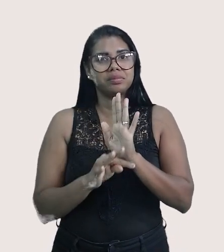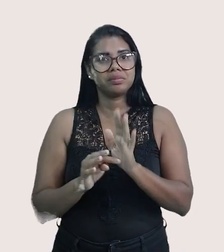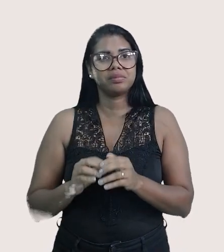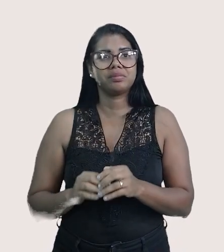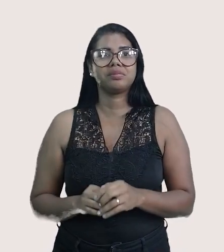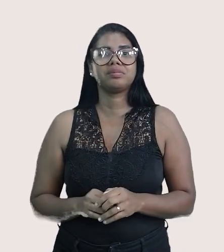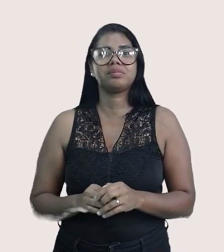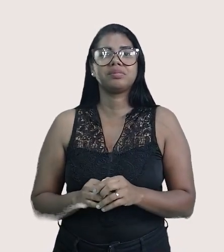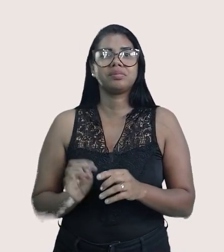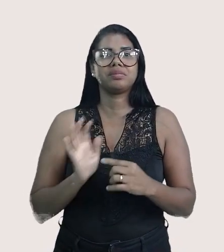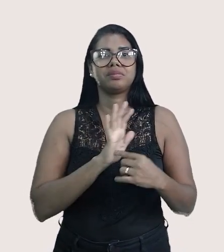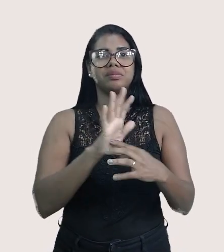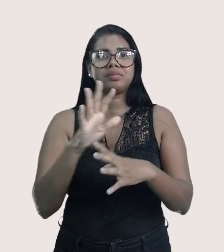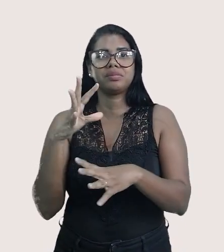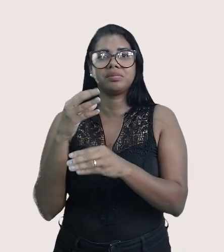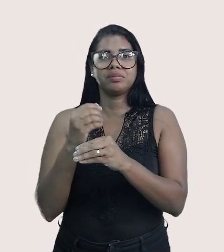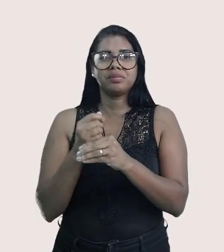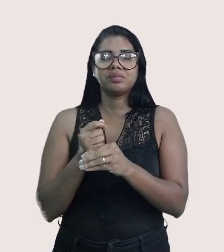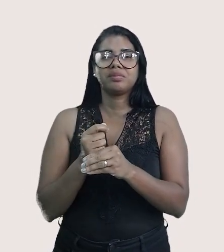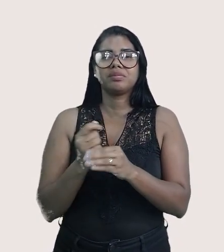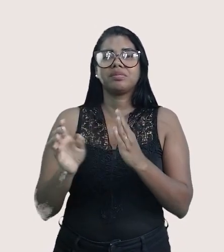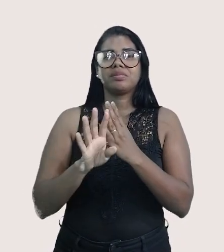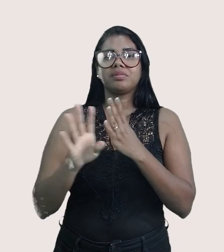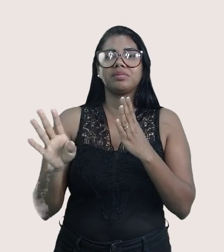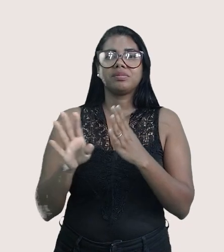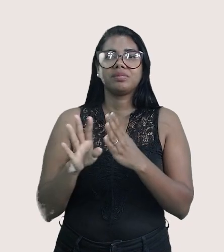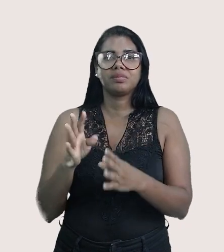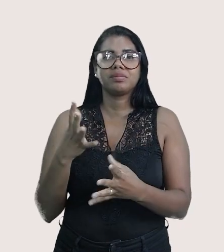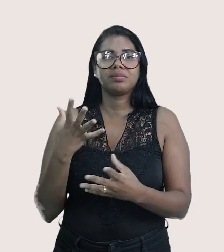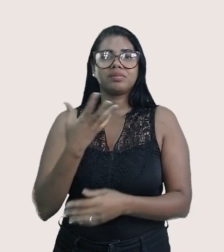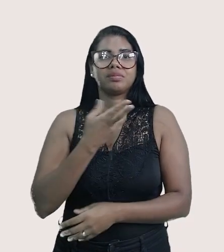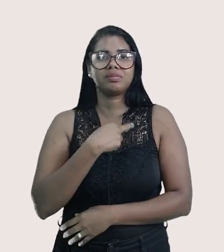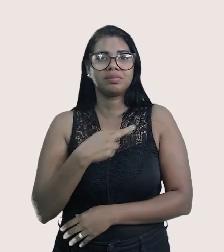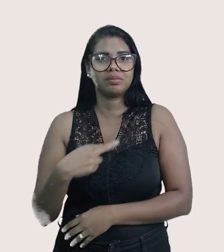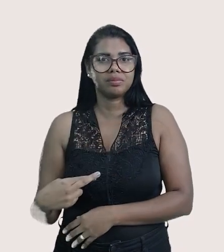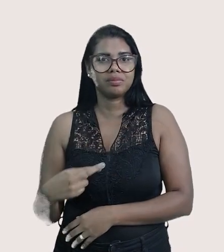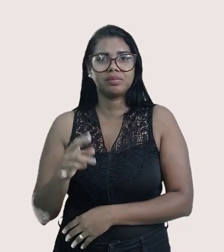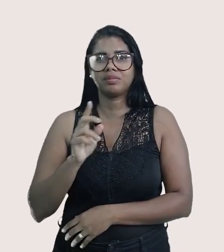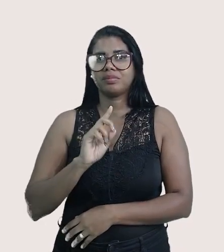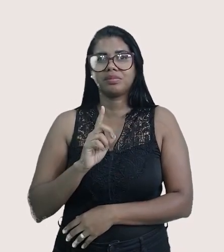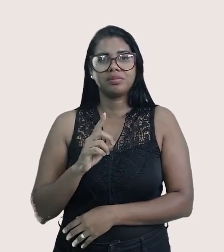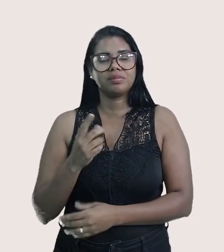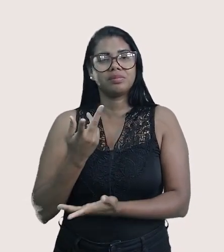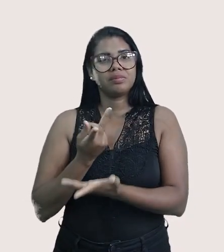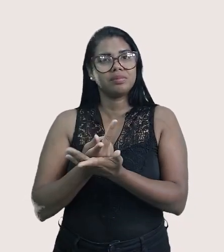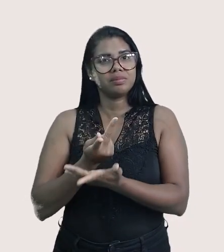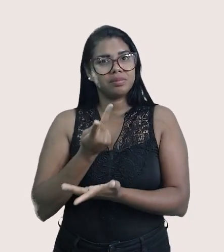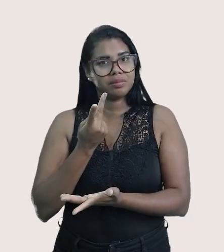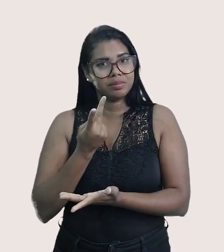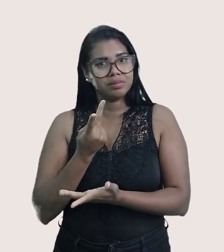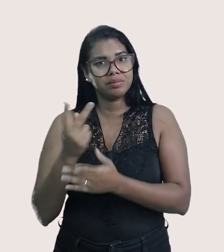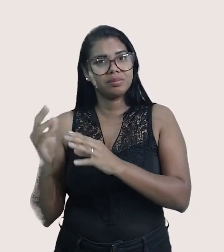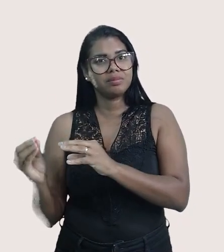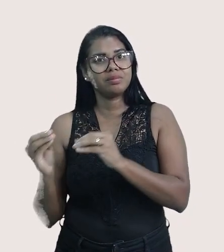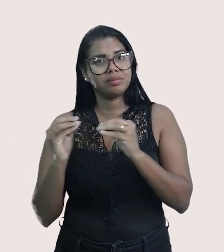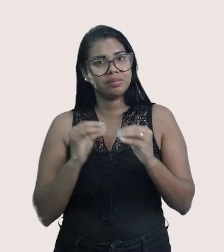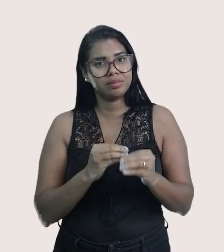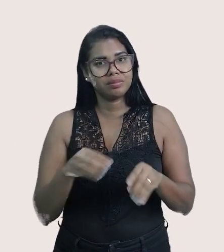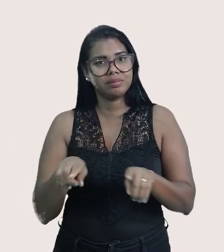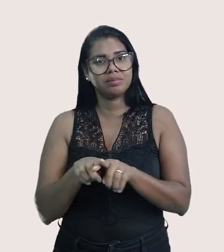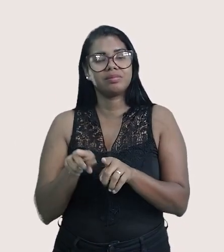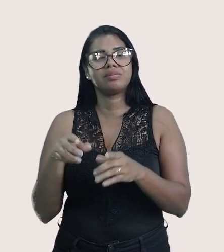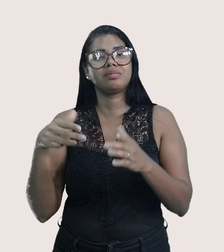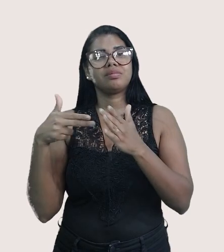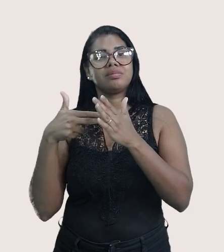Desmobilização voluntária de militantes cooptados por seitas extremistas. Não é isso que tem causado a migração massiva de